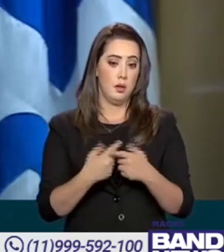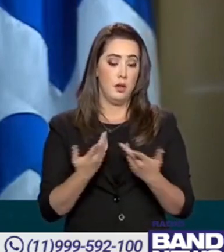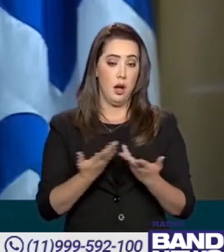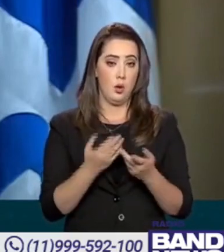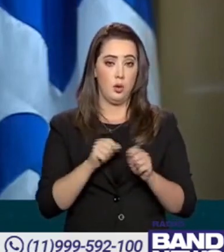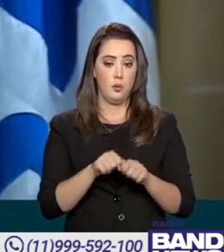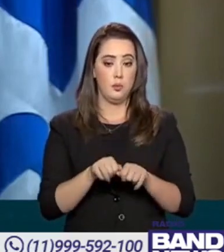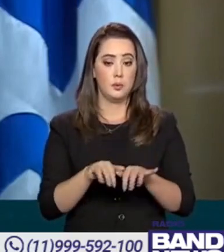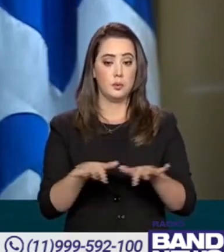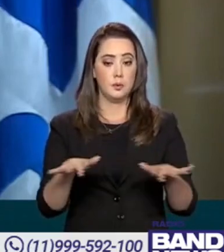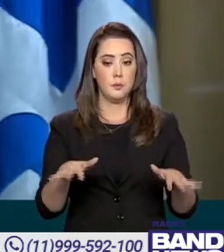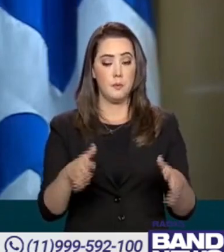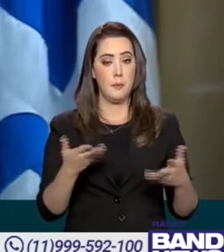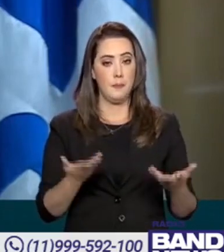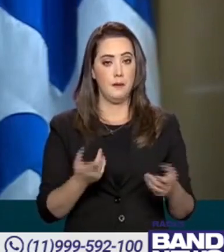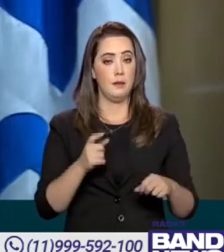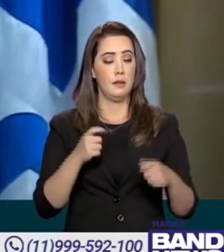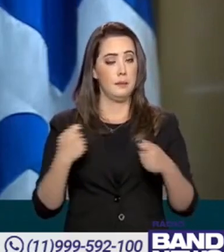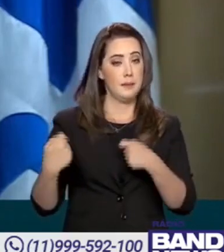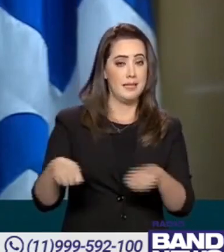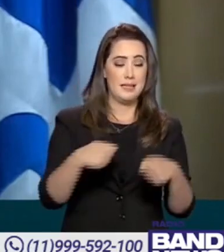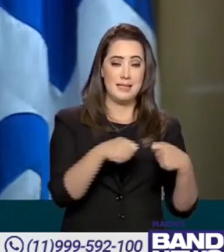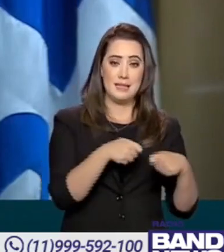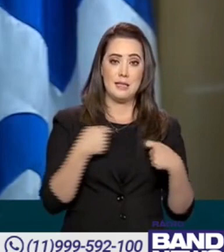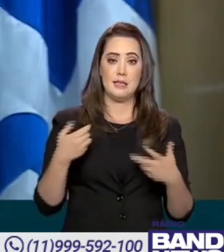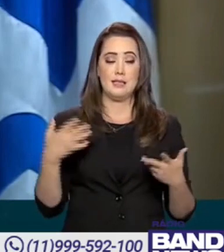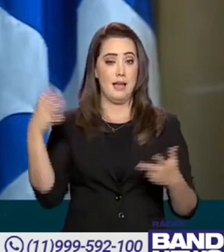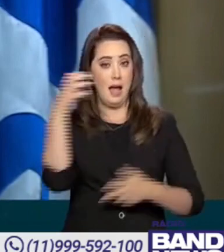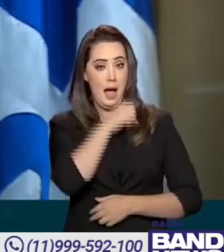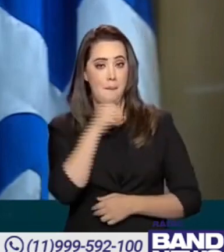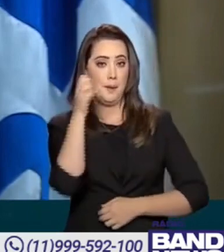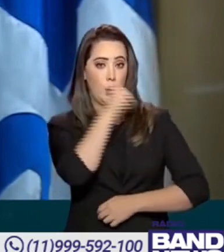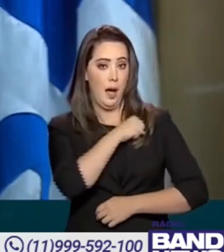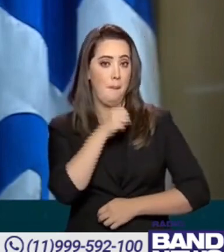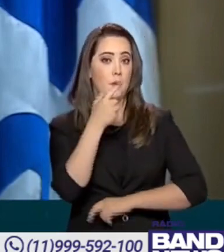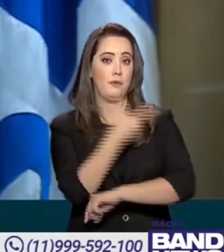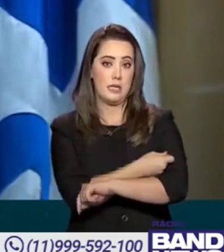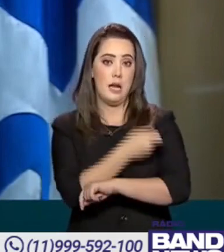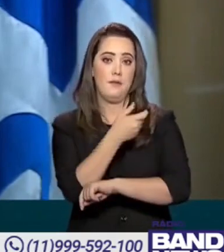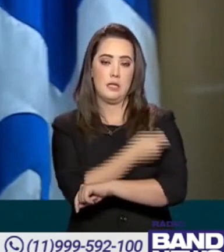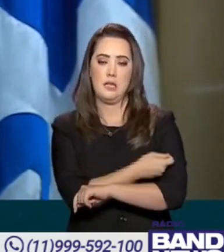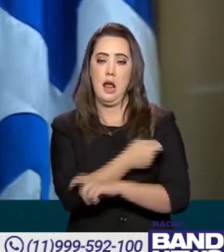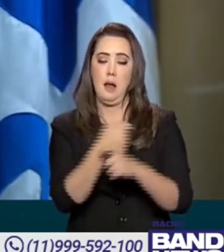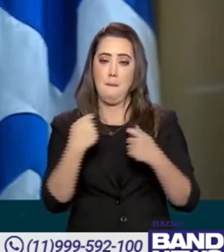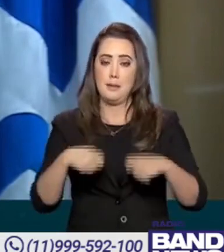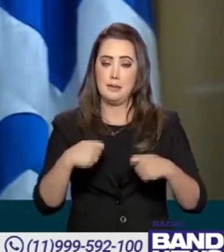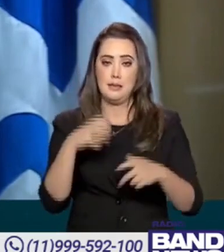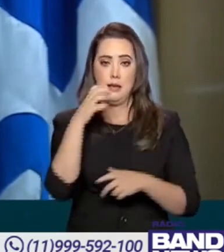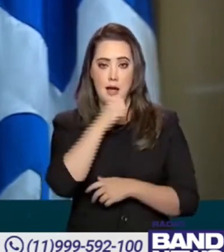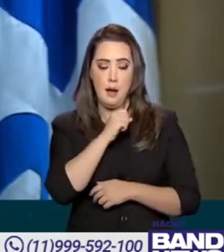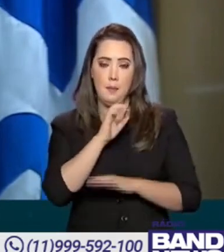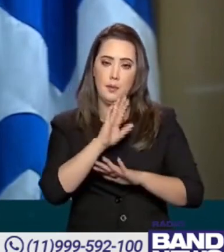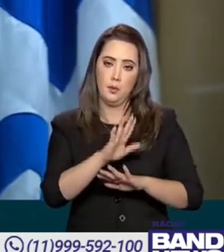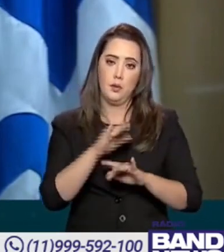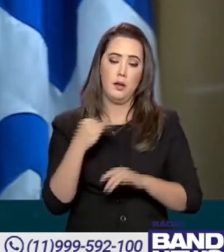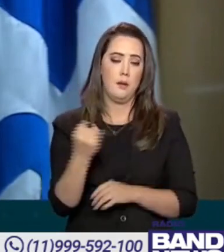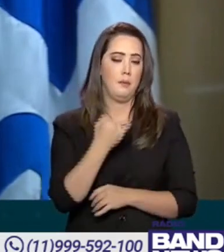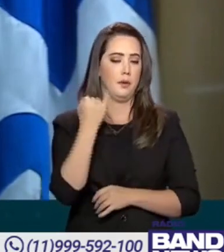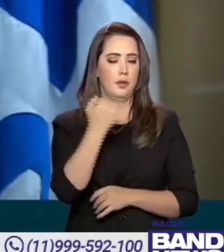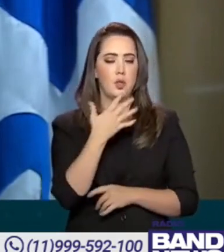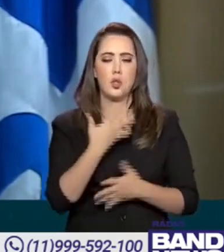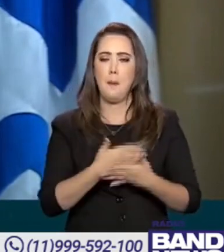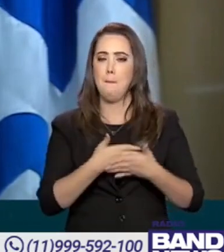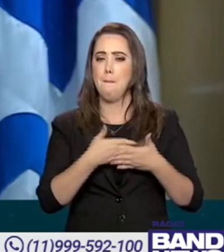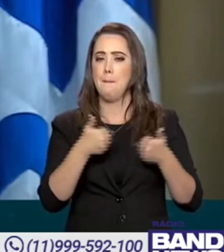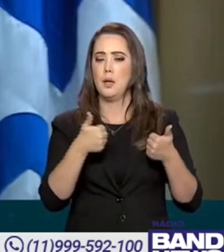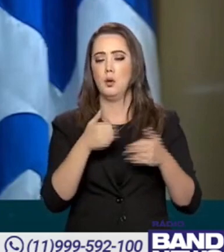epidemiológico, onde haja uma necessidade premente de se completar o esquema vacinal primário, é muito melhor